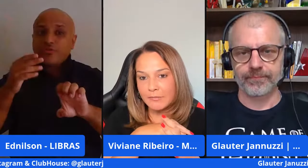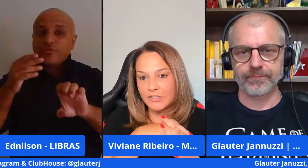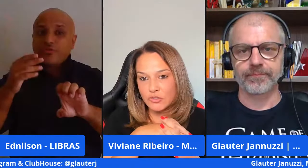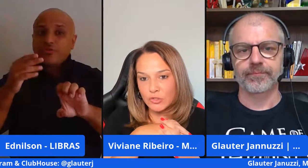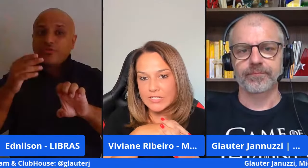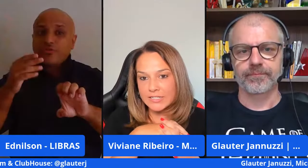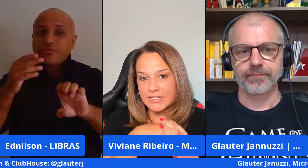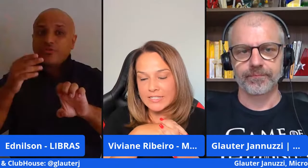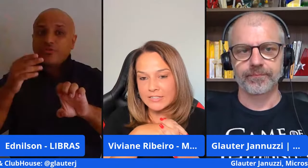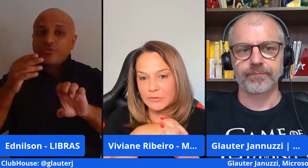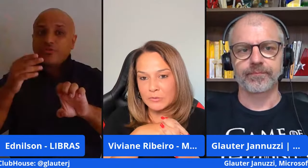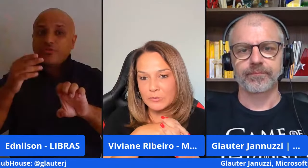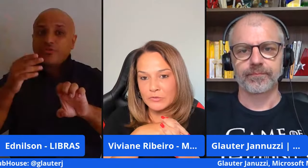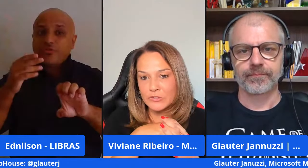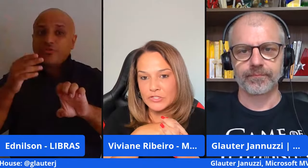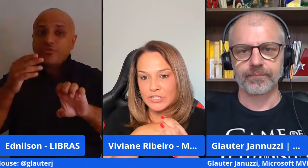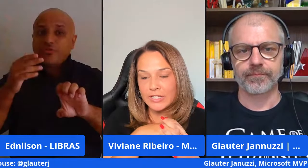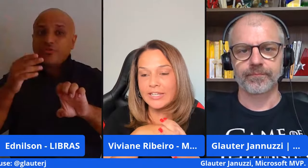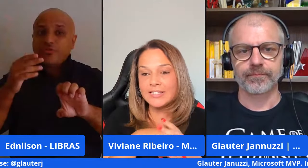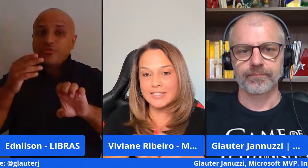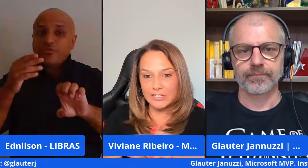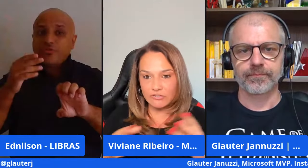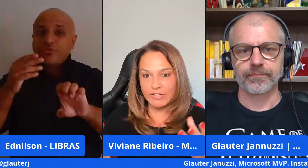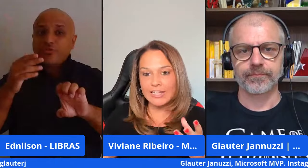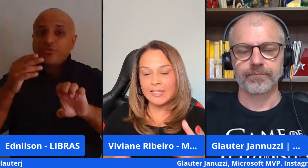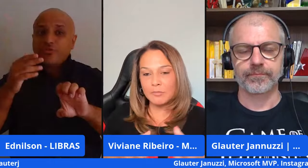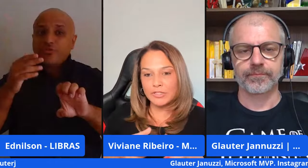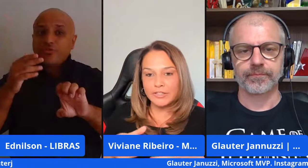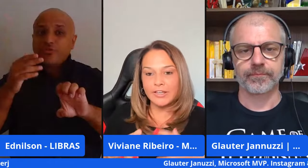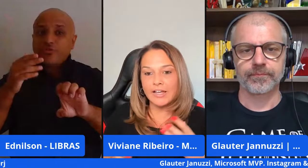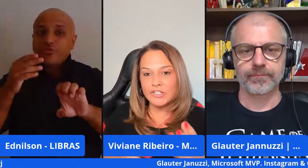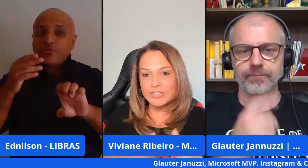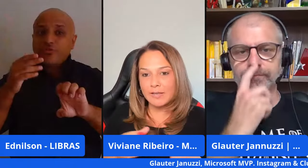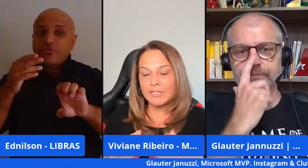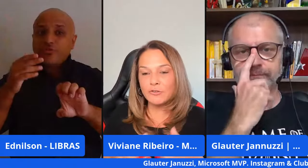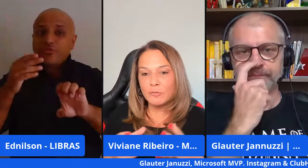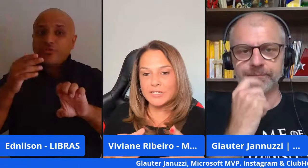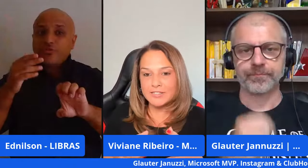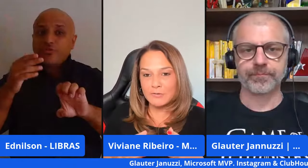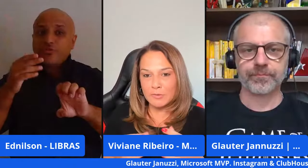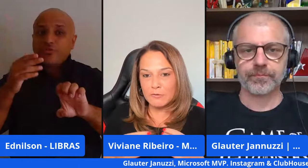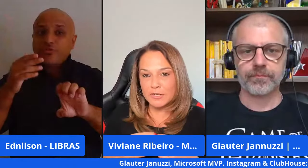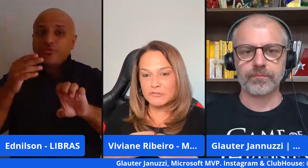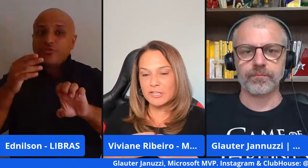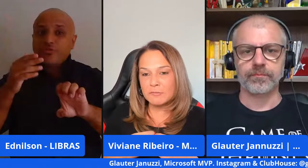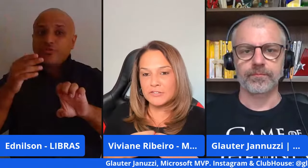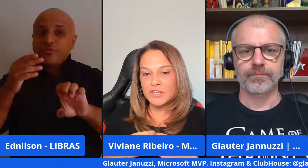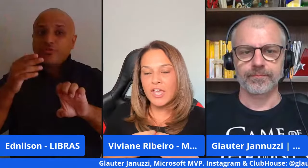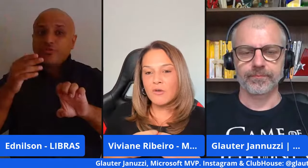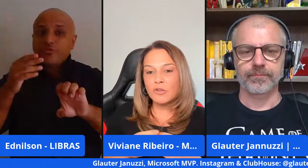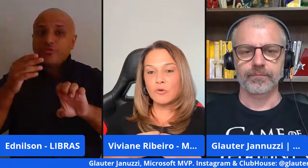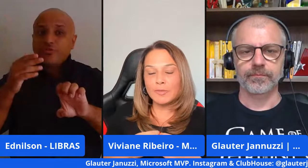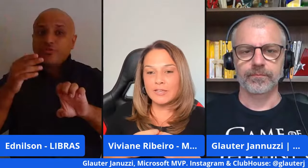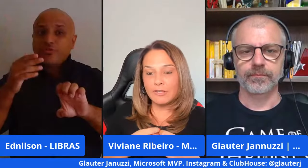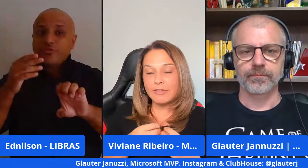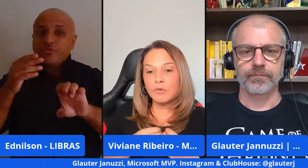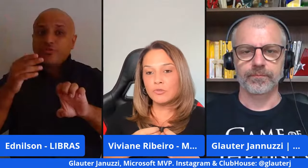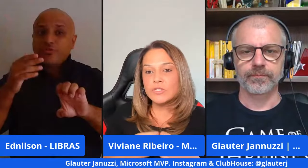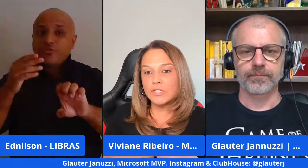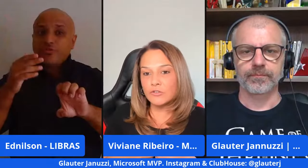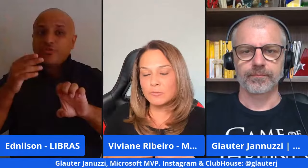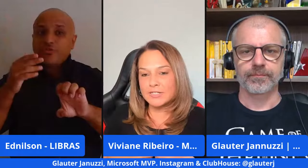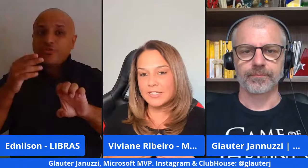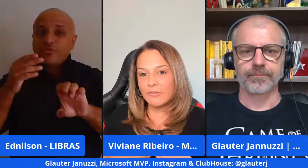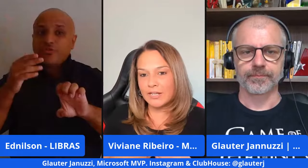exatamente toda essa questão de incentivar até porque a gente sabe que no Brasil eu particularmente quando come eu